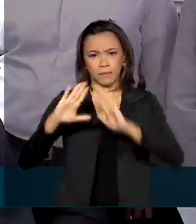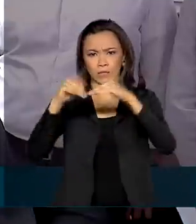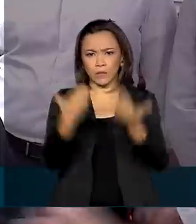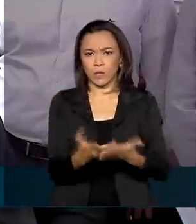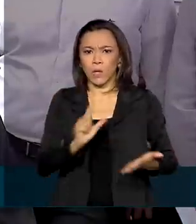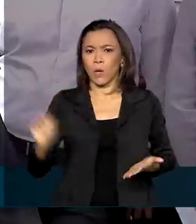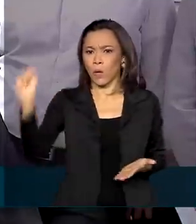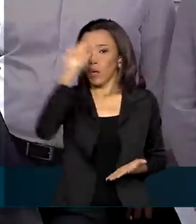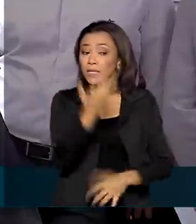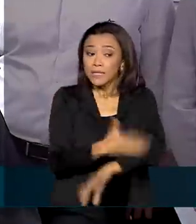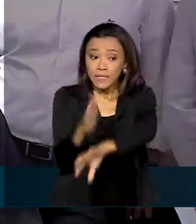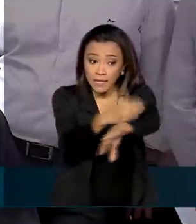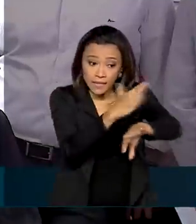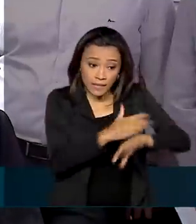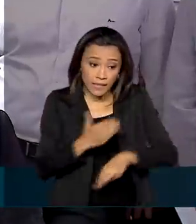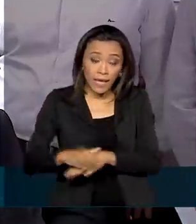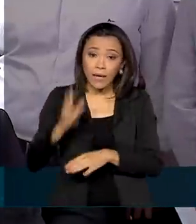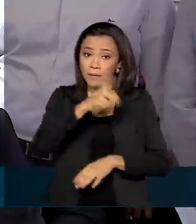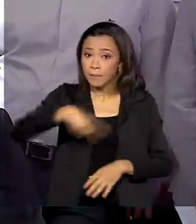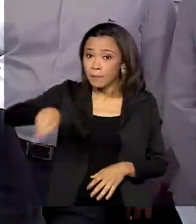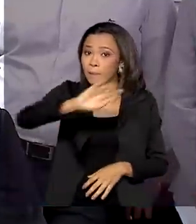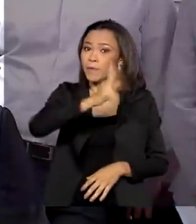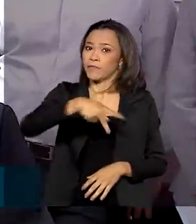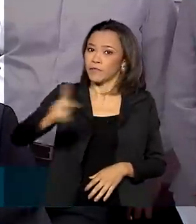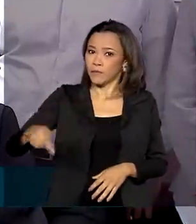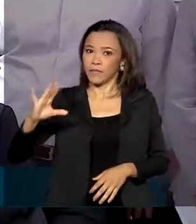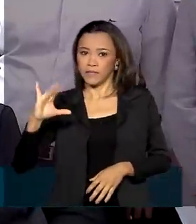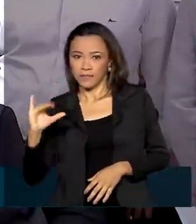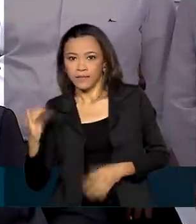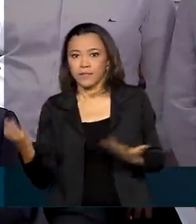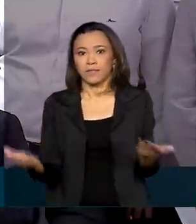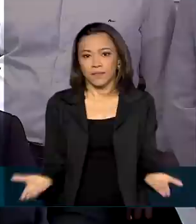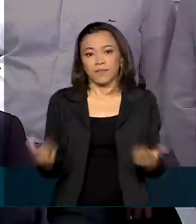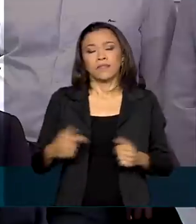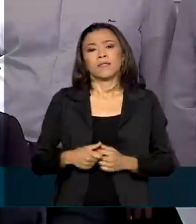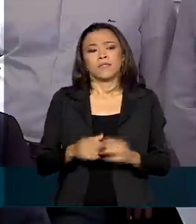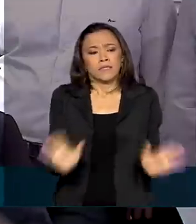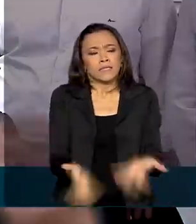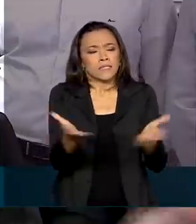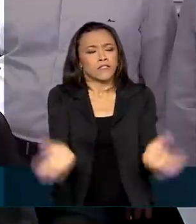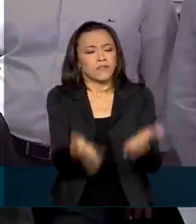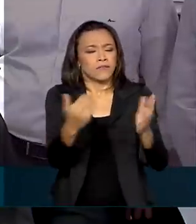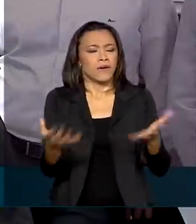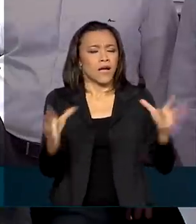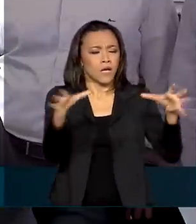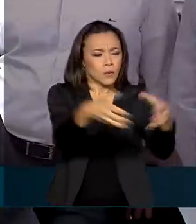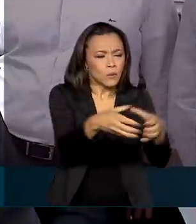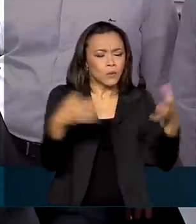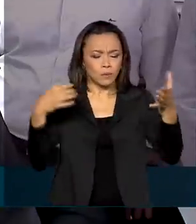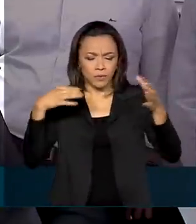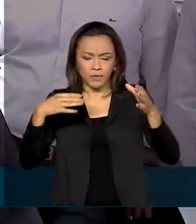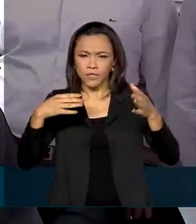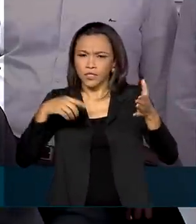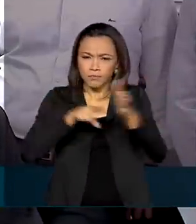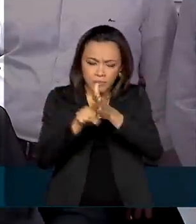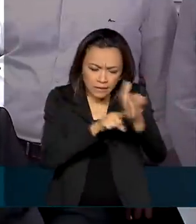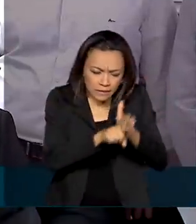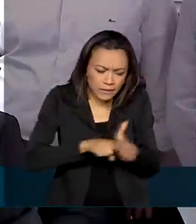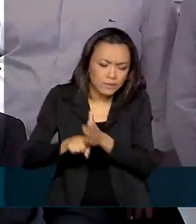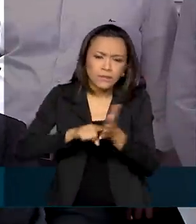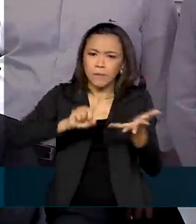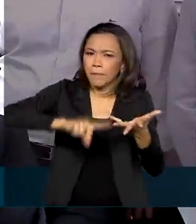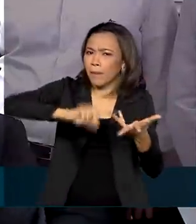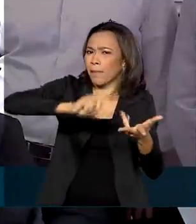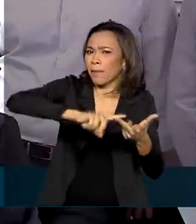formar professores de ciências, que também é outra coisa importante, incentivar clubes, clubes de ciências, astronomia e outras áreas